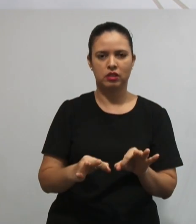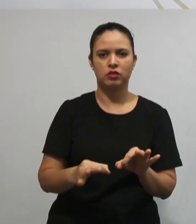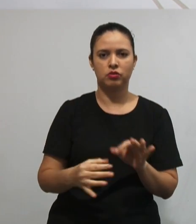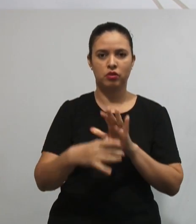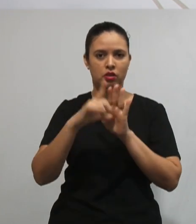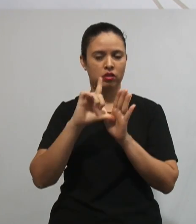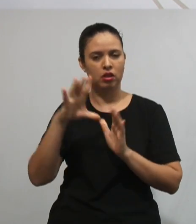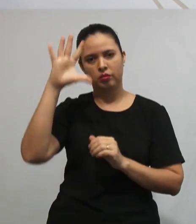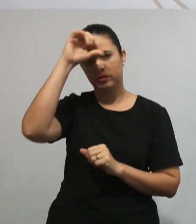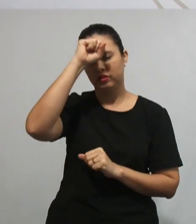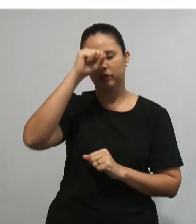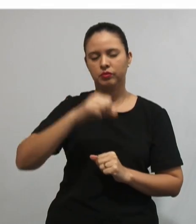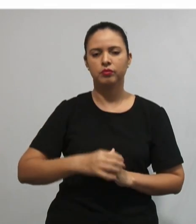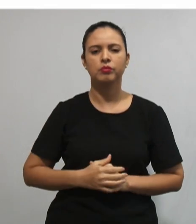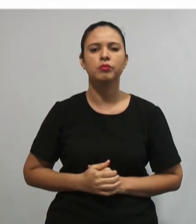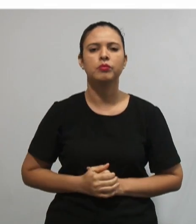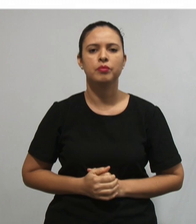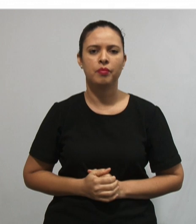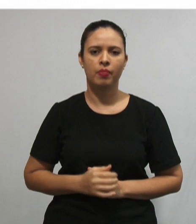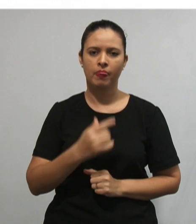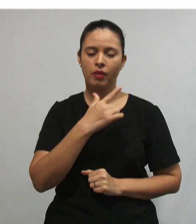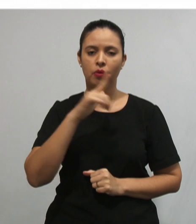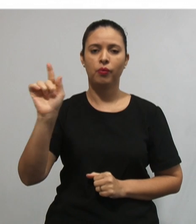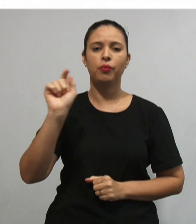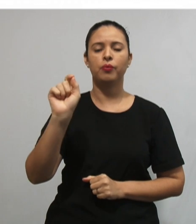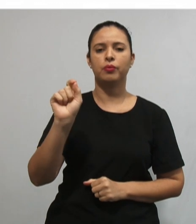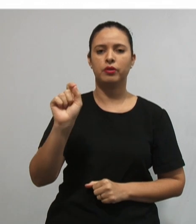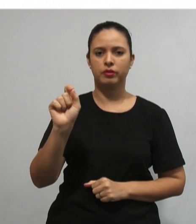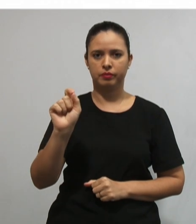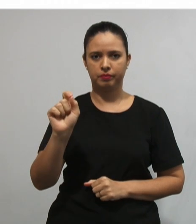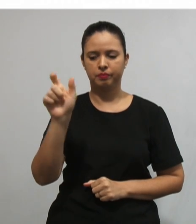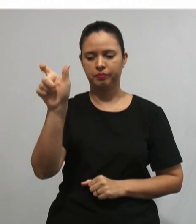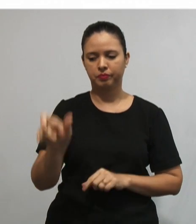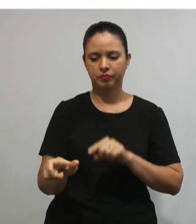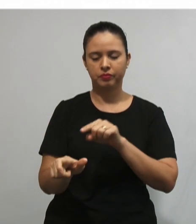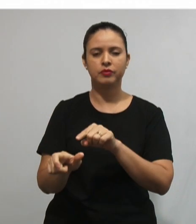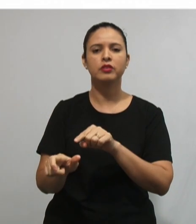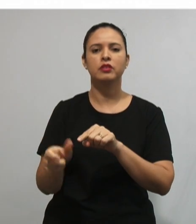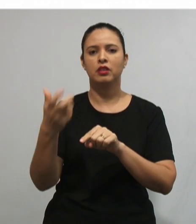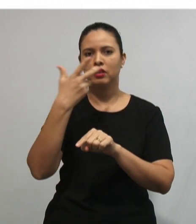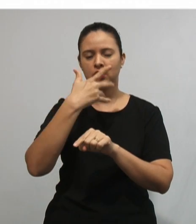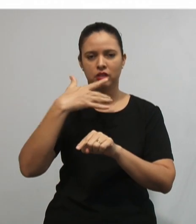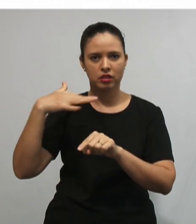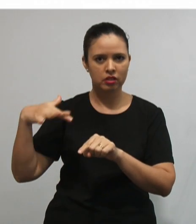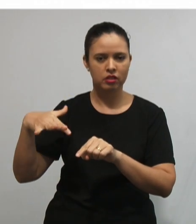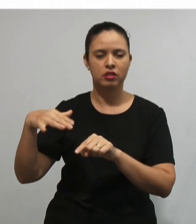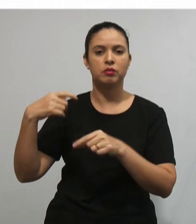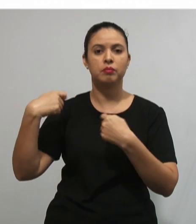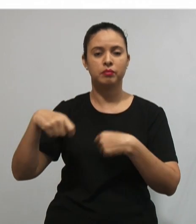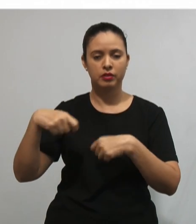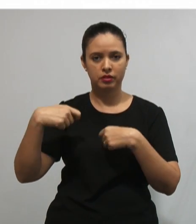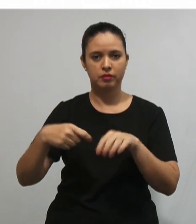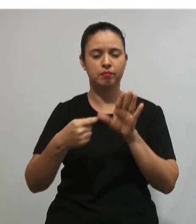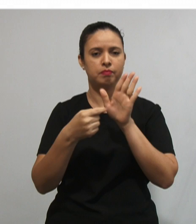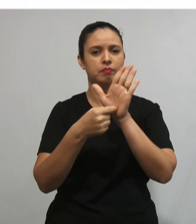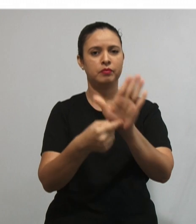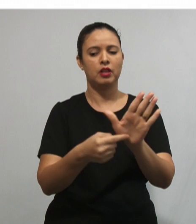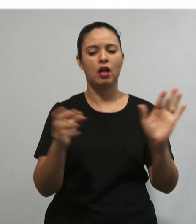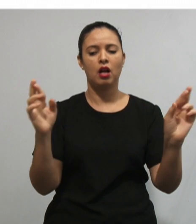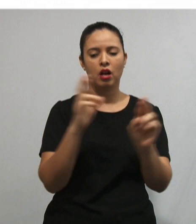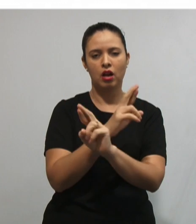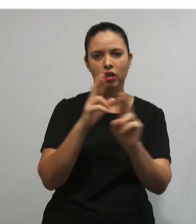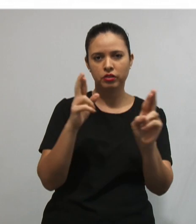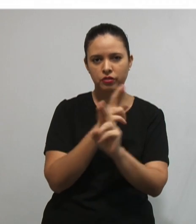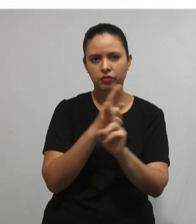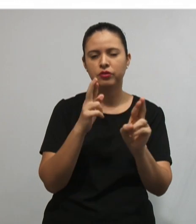aprendido. Uma outra condição é que o aprendiz manifeste uma disposição para relacionar de uma